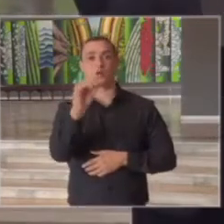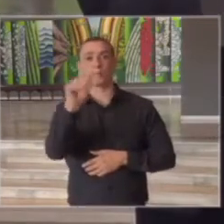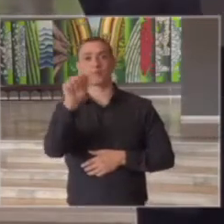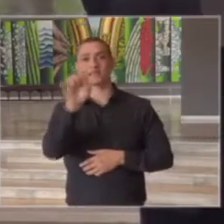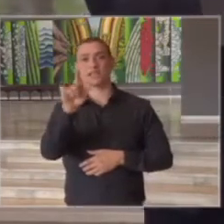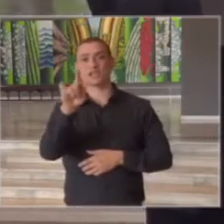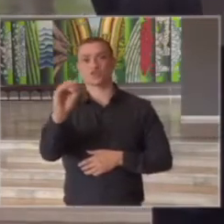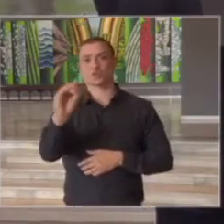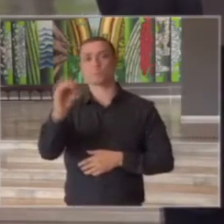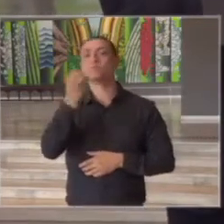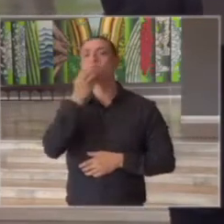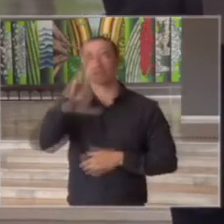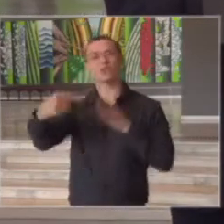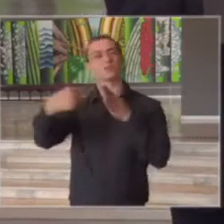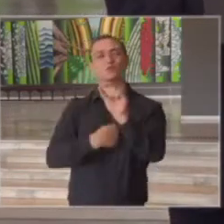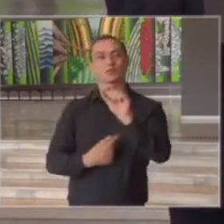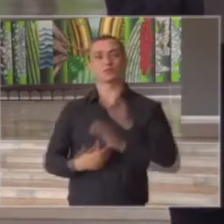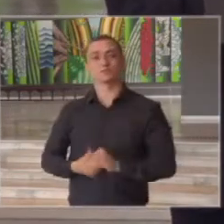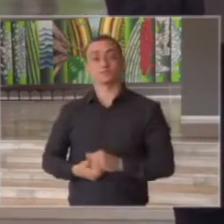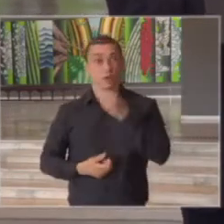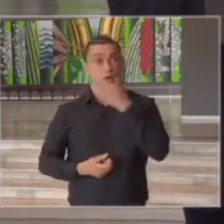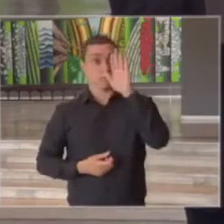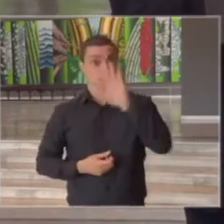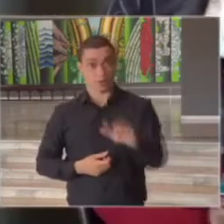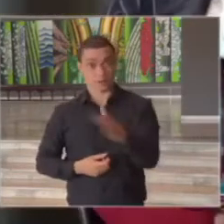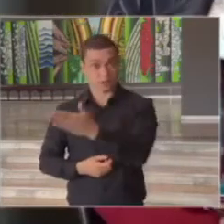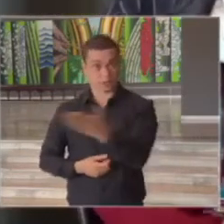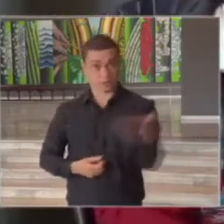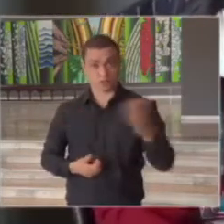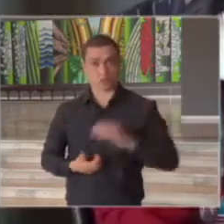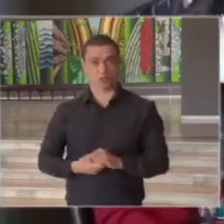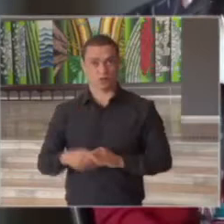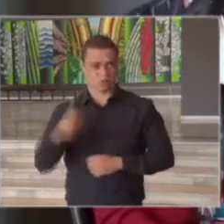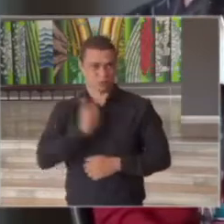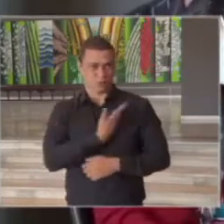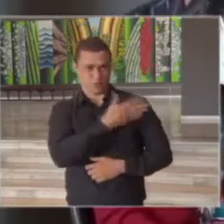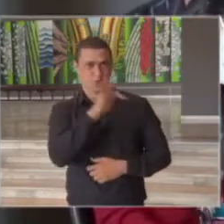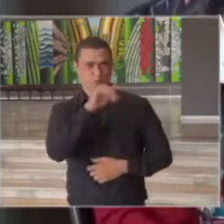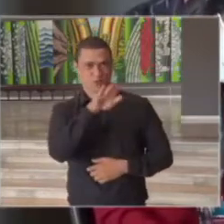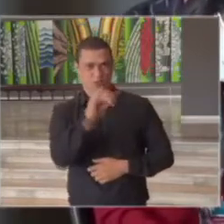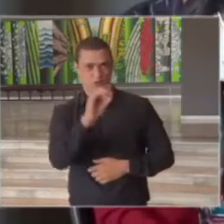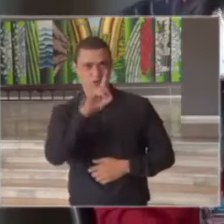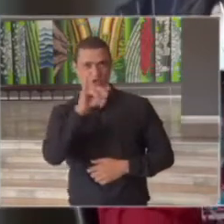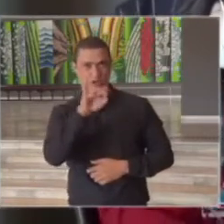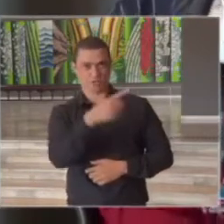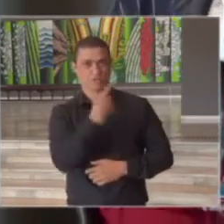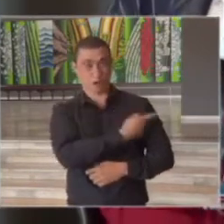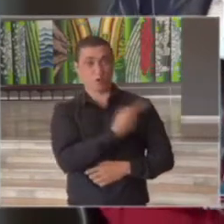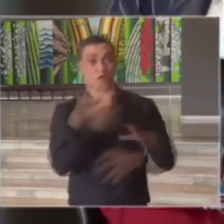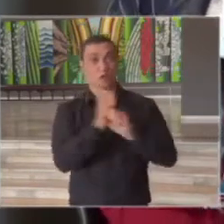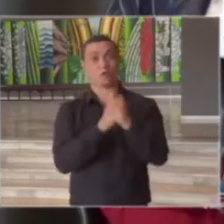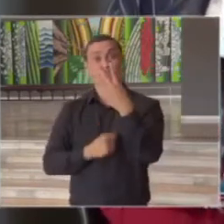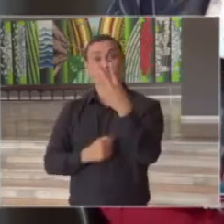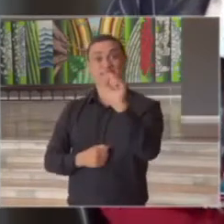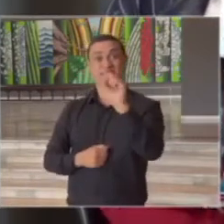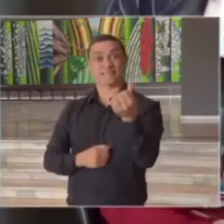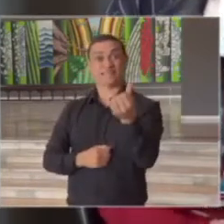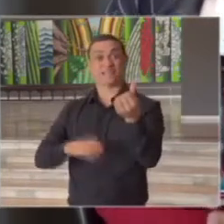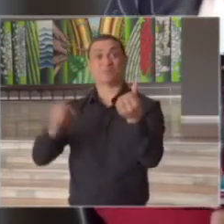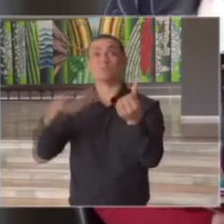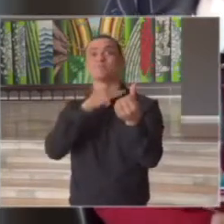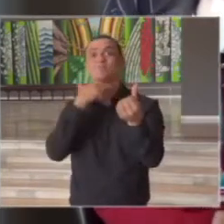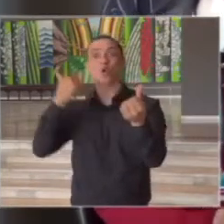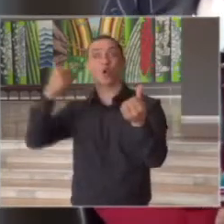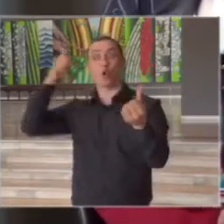sua pergunta por favor Bom, boa tarde a todos como o meu colega Fábio Diamante registrou aqui foram 386 novas